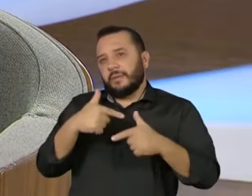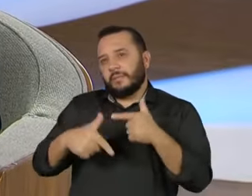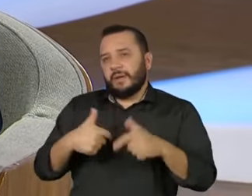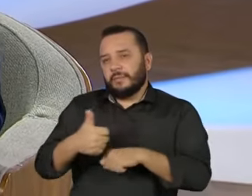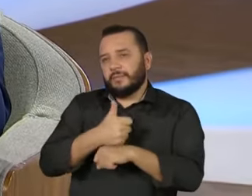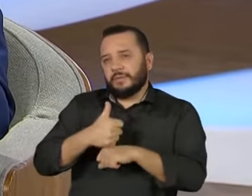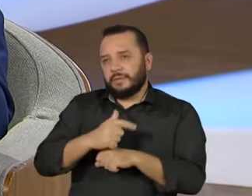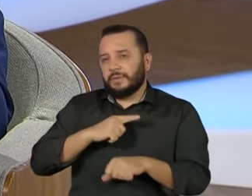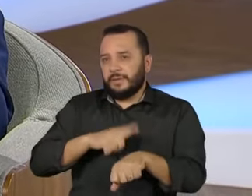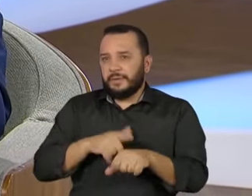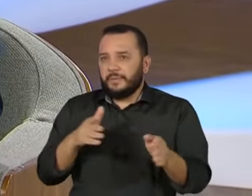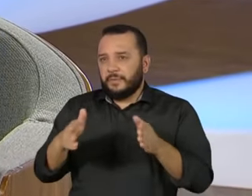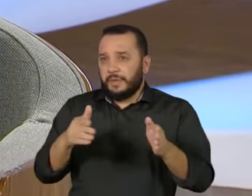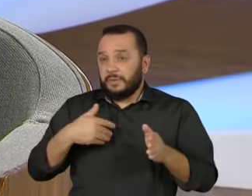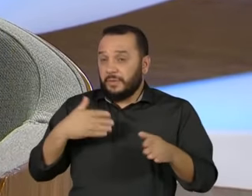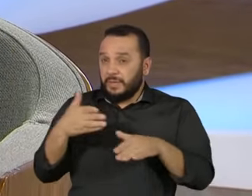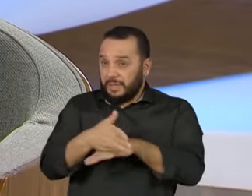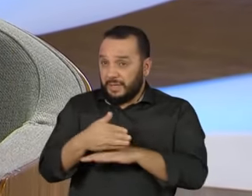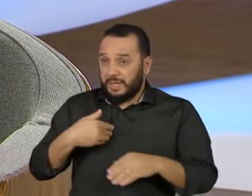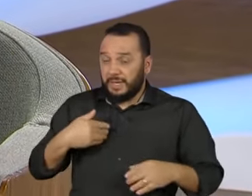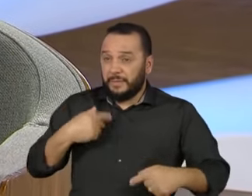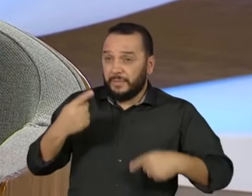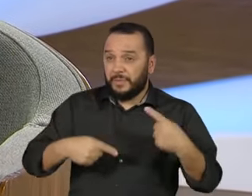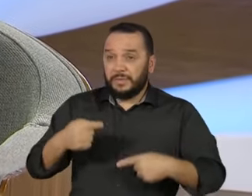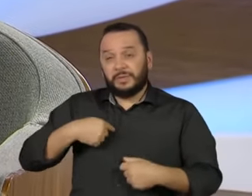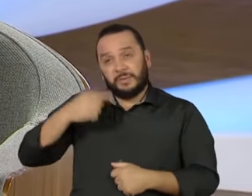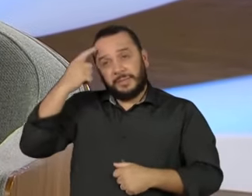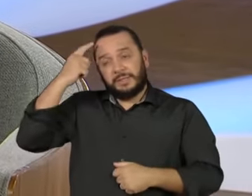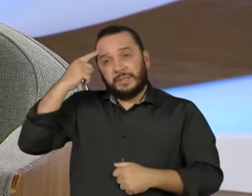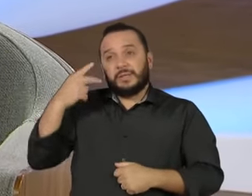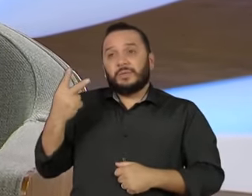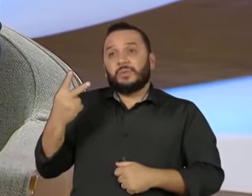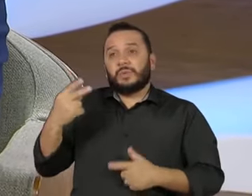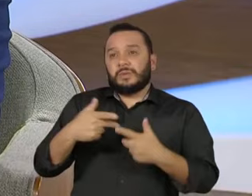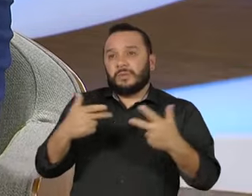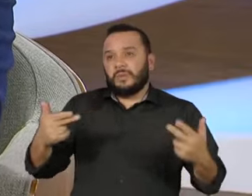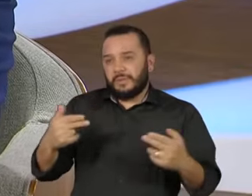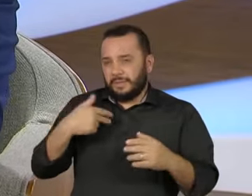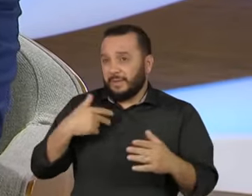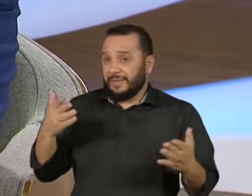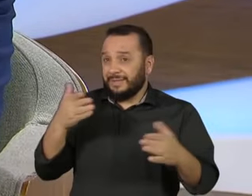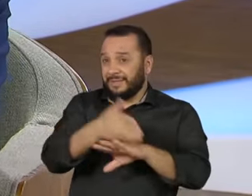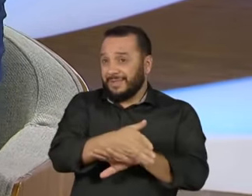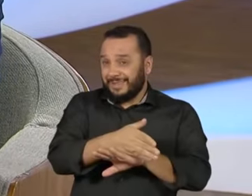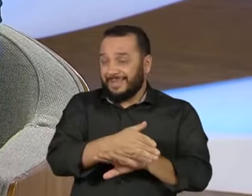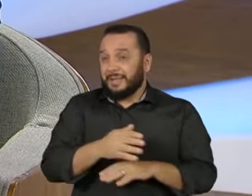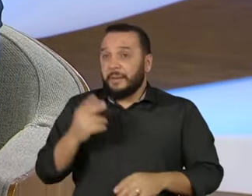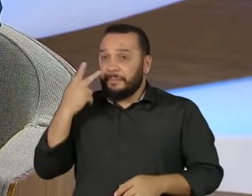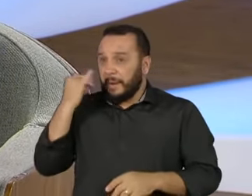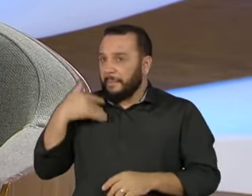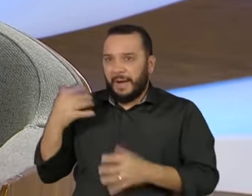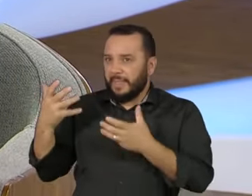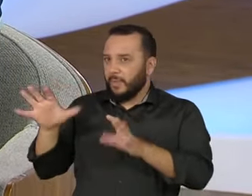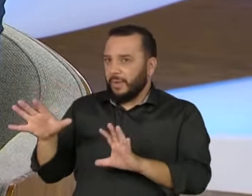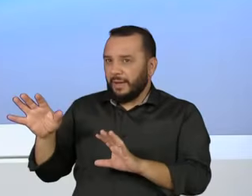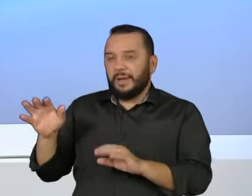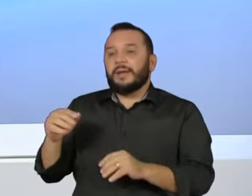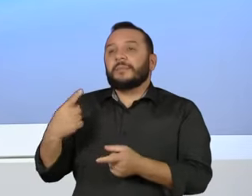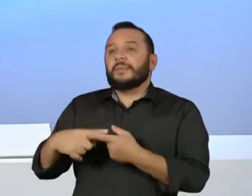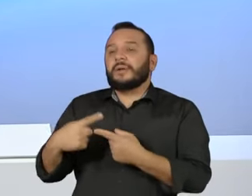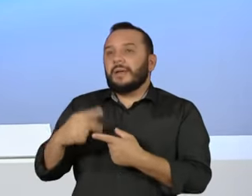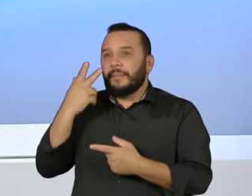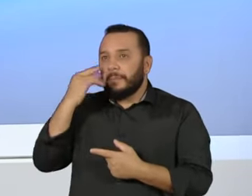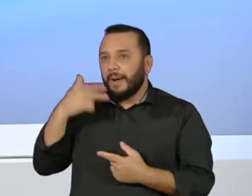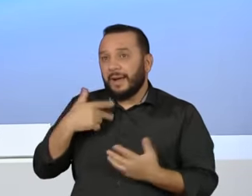Quando eu entrei na política, Malu, eu pensei em duas coisas, né? Eu entrei contra a vontade do meu pai, que queria que eu fosse o líder dos negócios dele